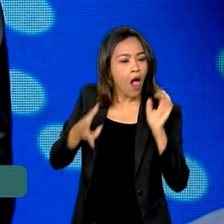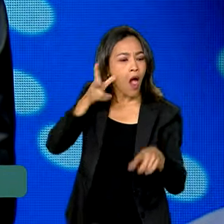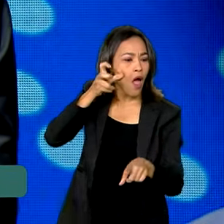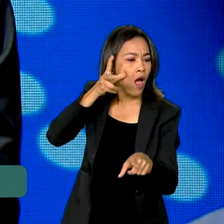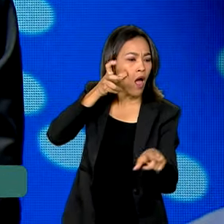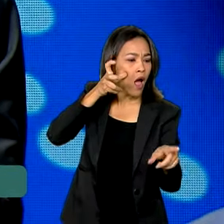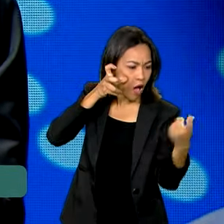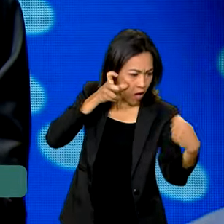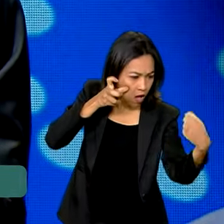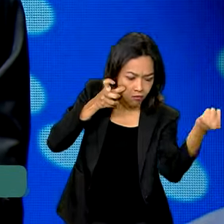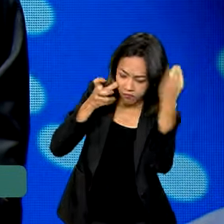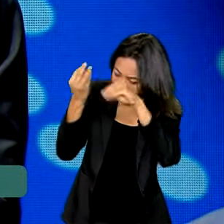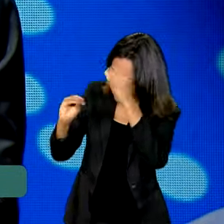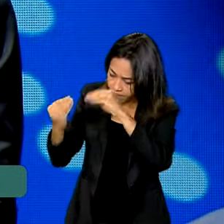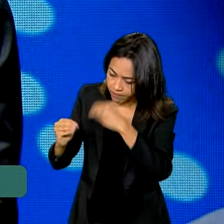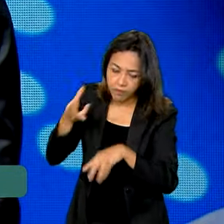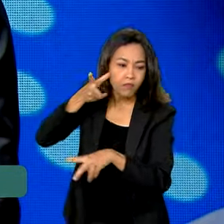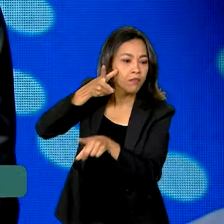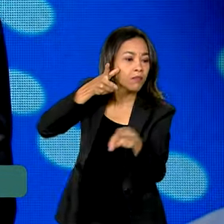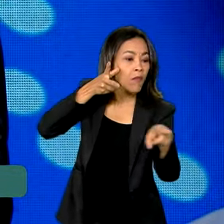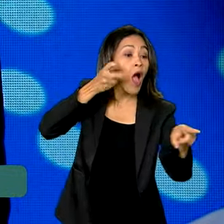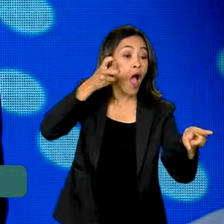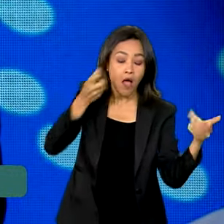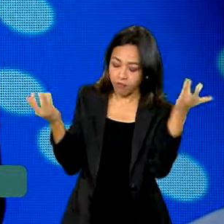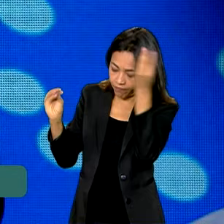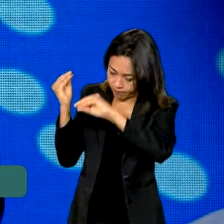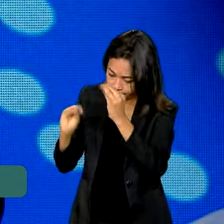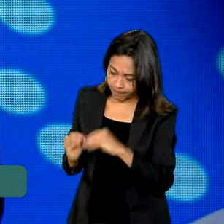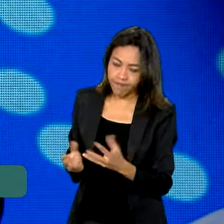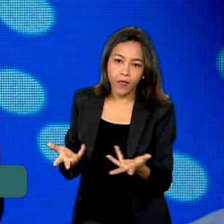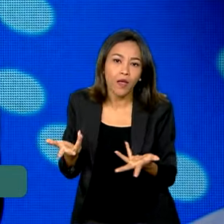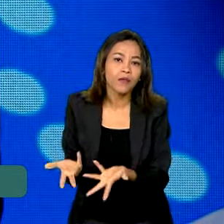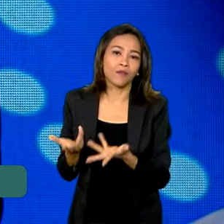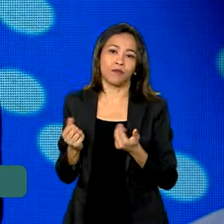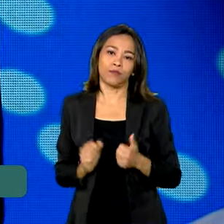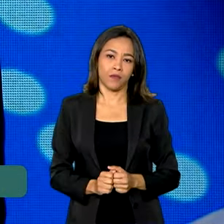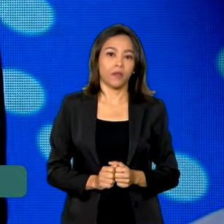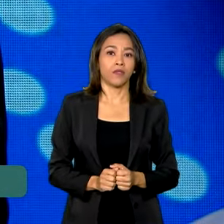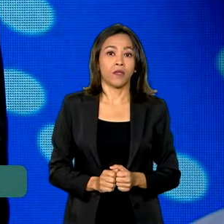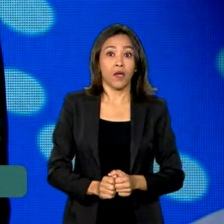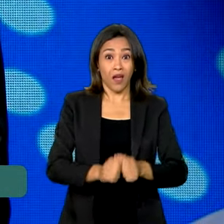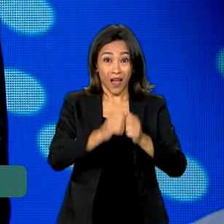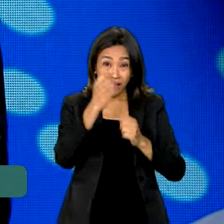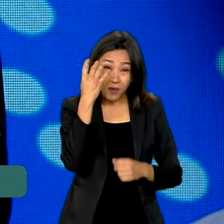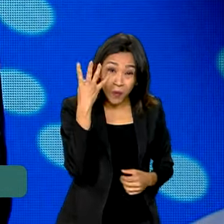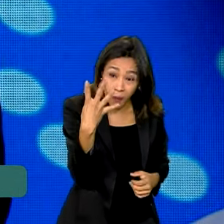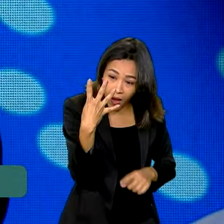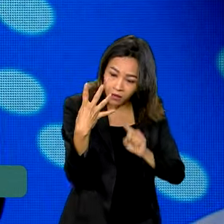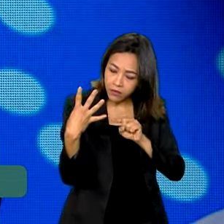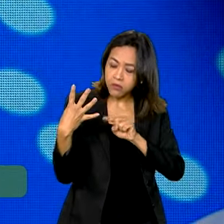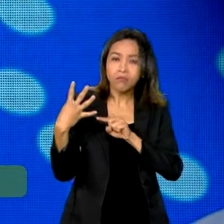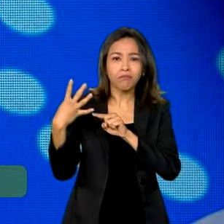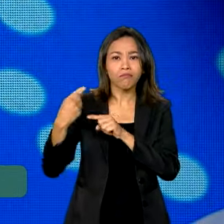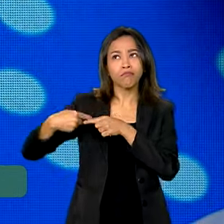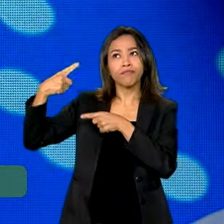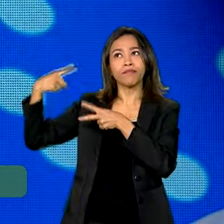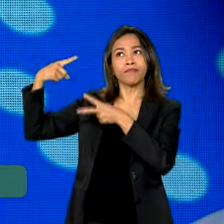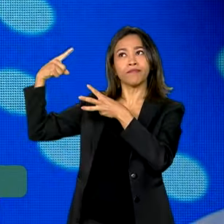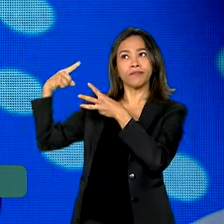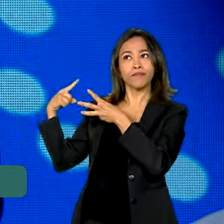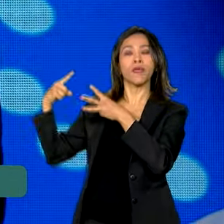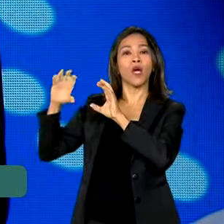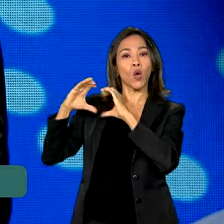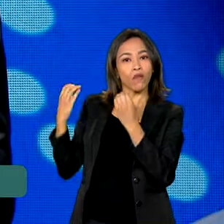desejos daqueles a quem elas se destinam. As quatro conferências que aconteceram entre